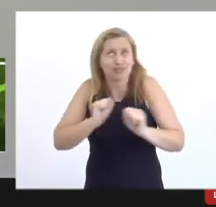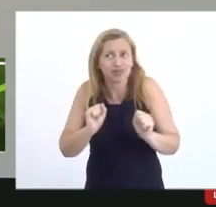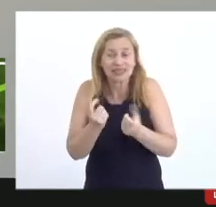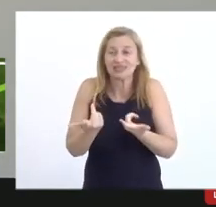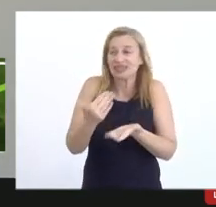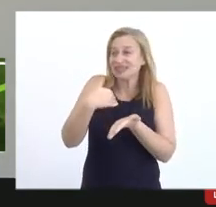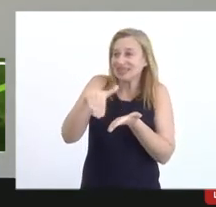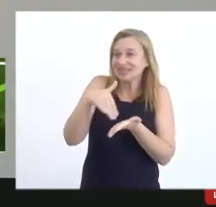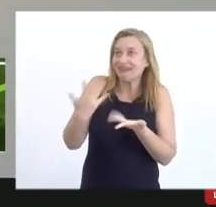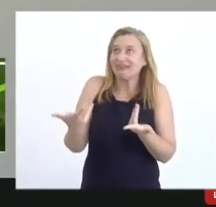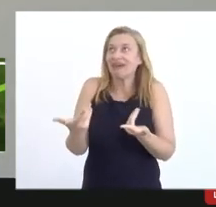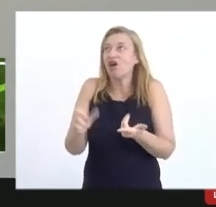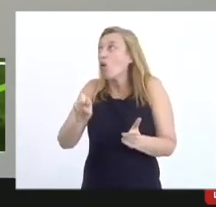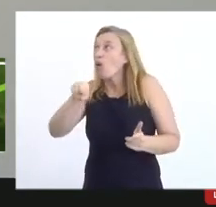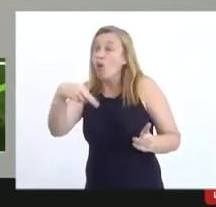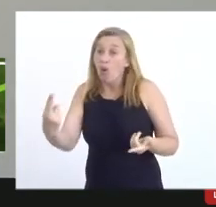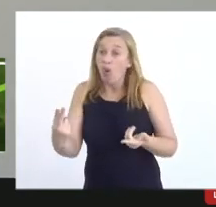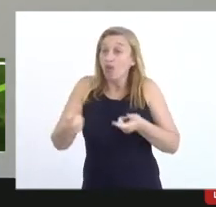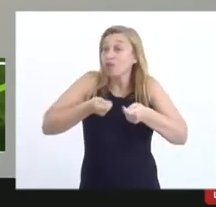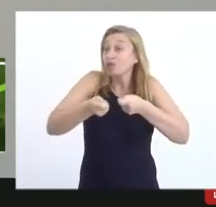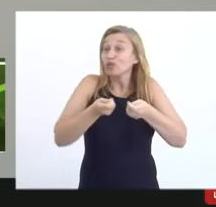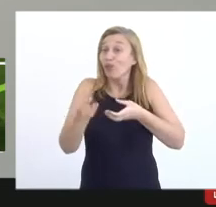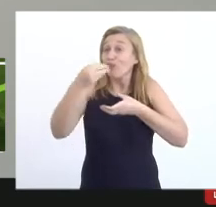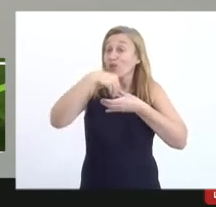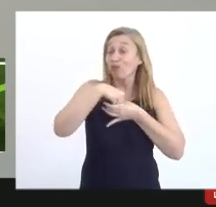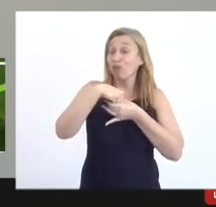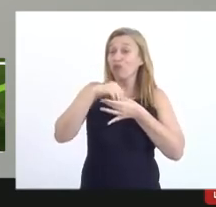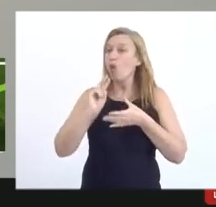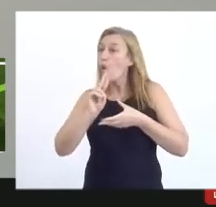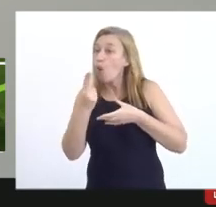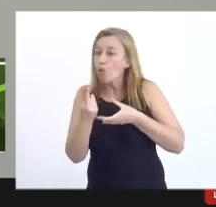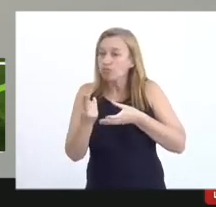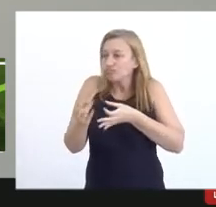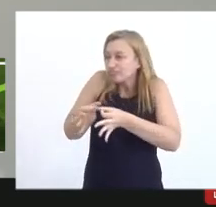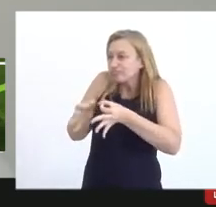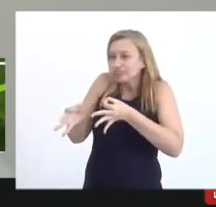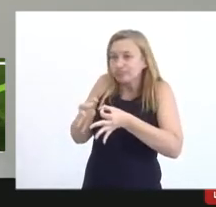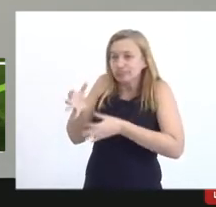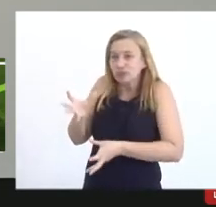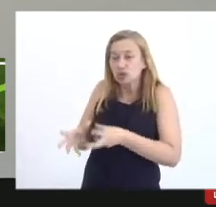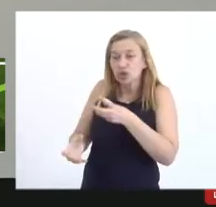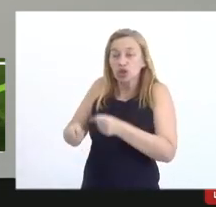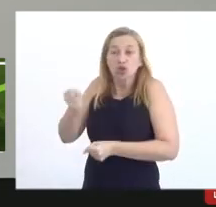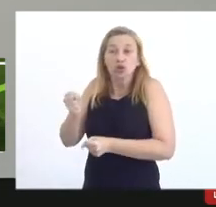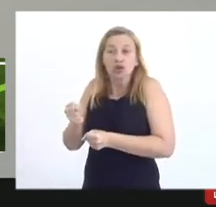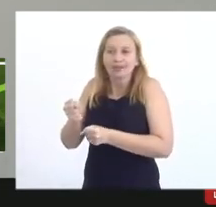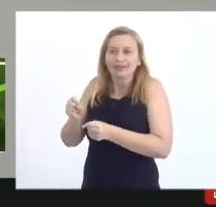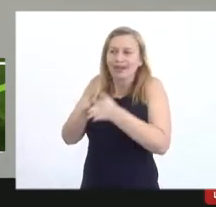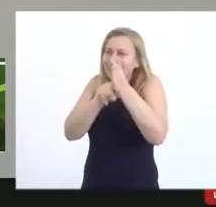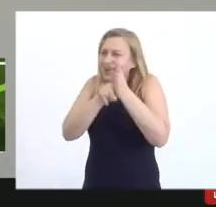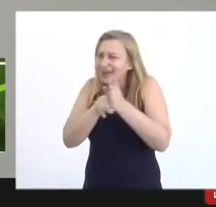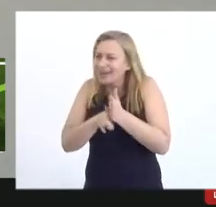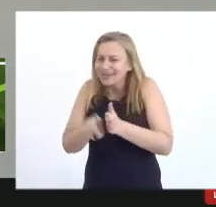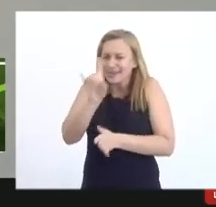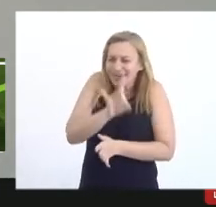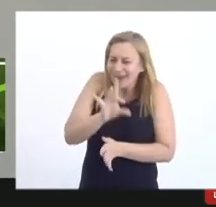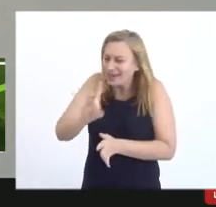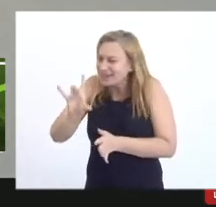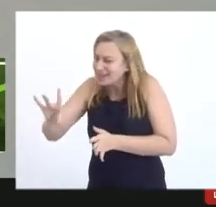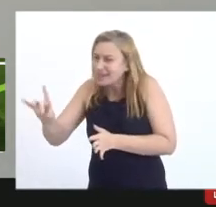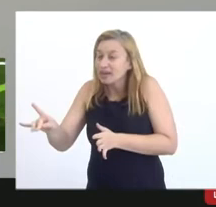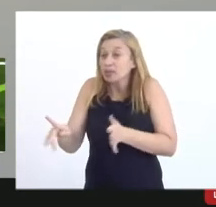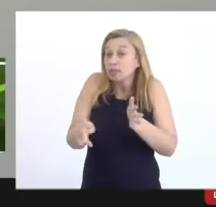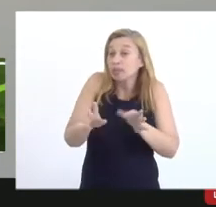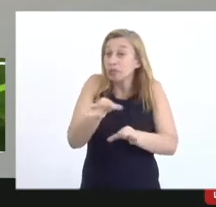a Secretaria ou o controle interno ou o Tribunal de Contas analise projeto a projeto é impossível mas a